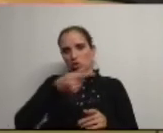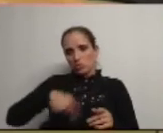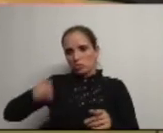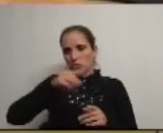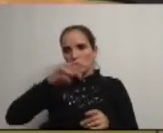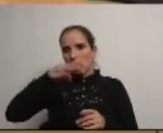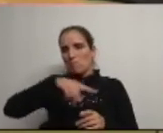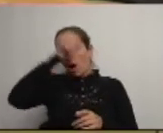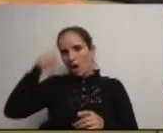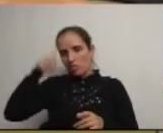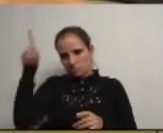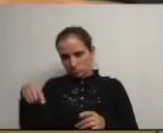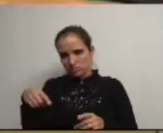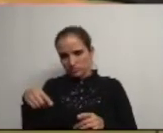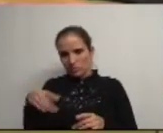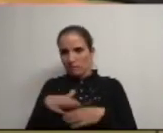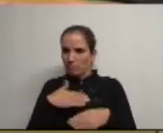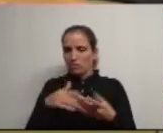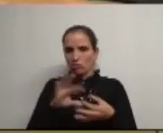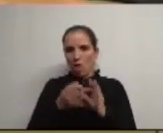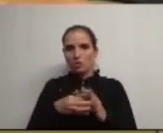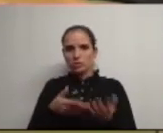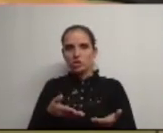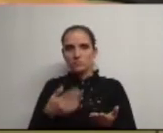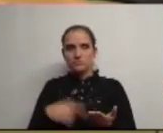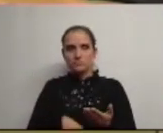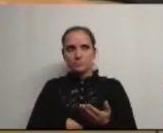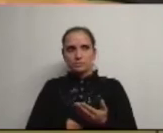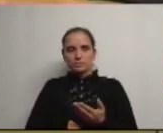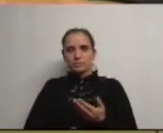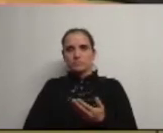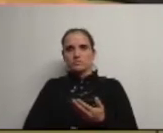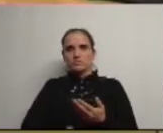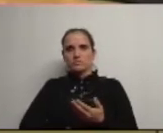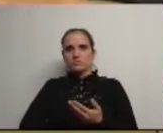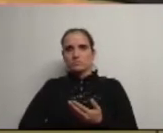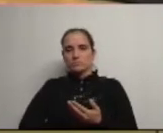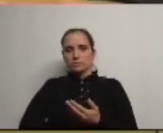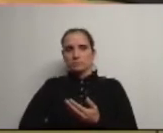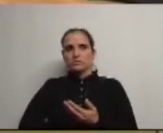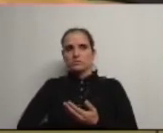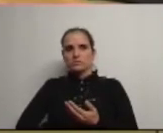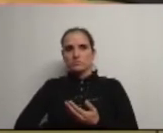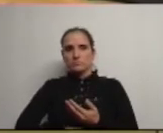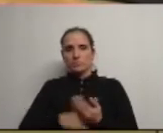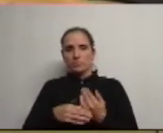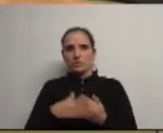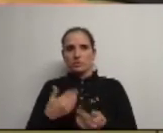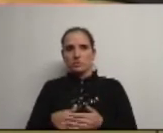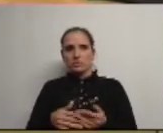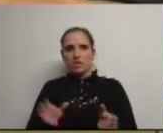McDonald's portanto faz todo o sentido que traguem que façamos a ligação